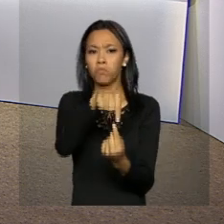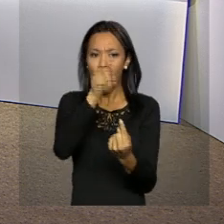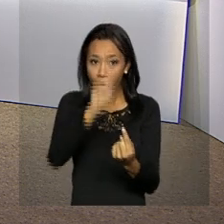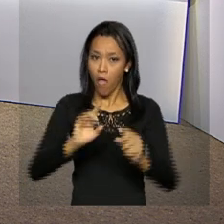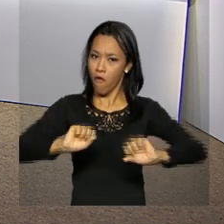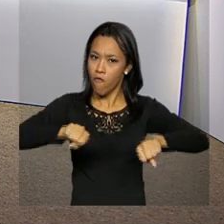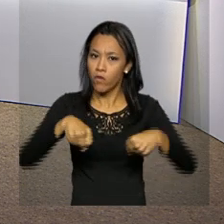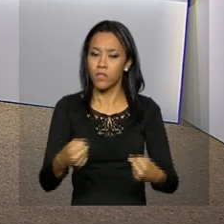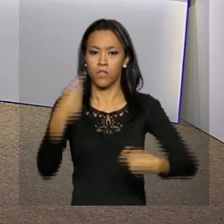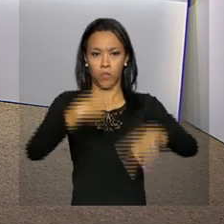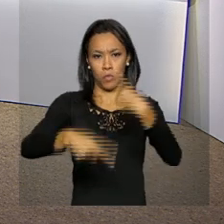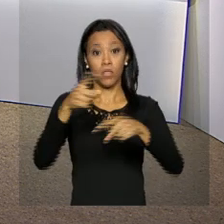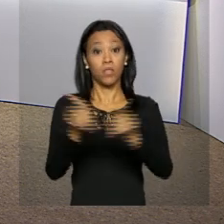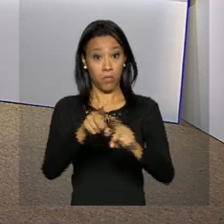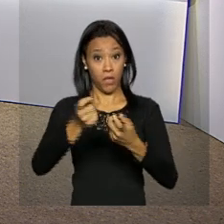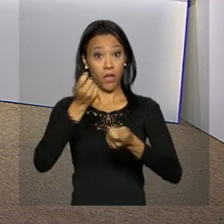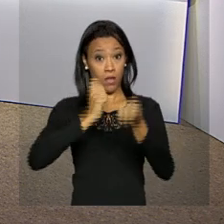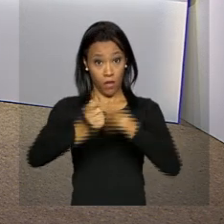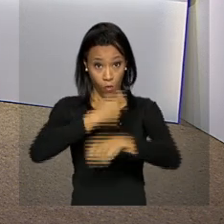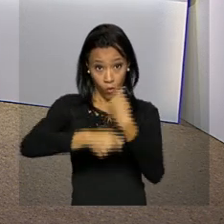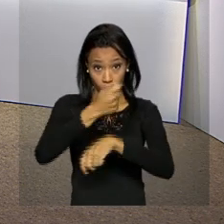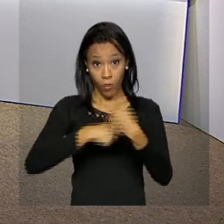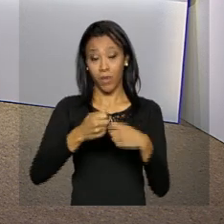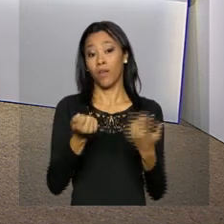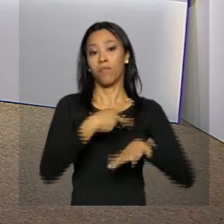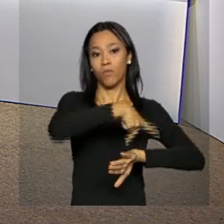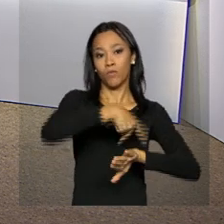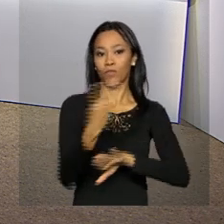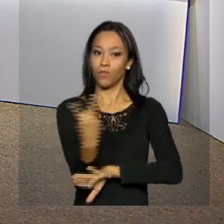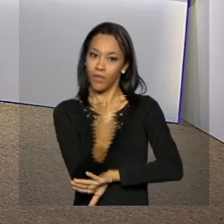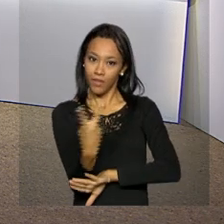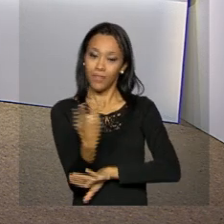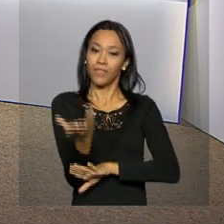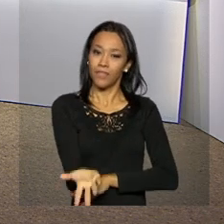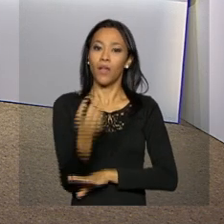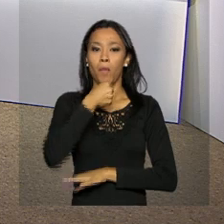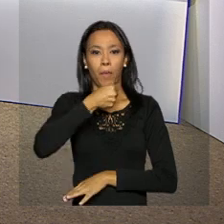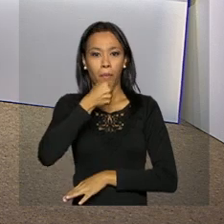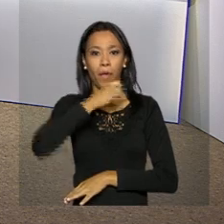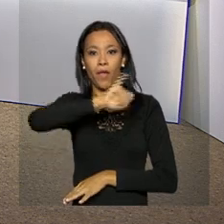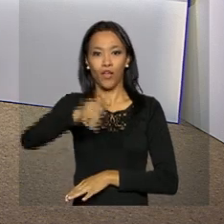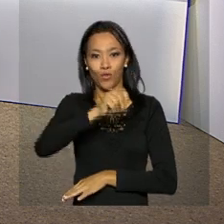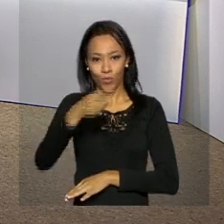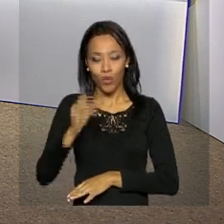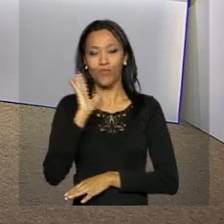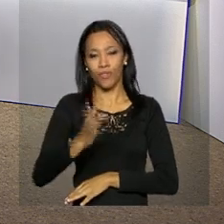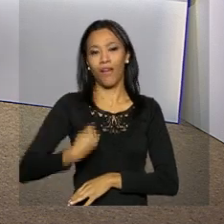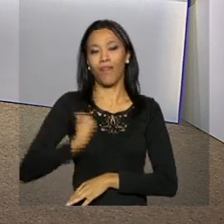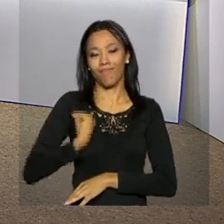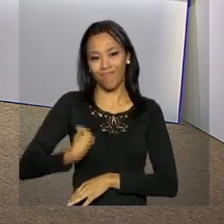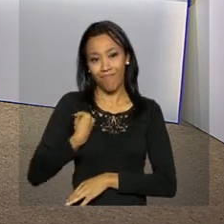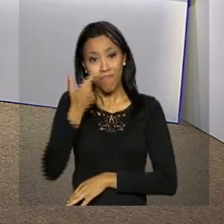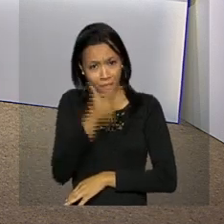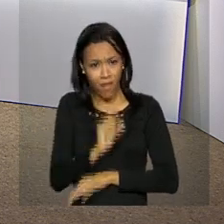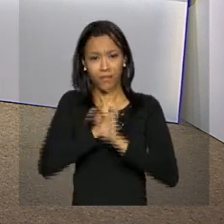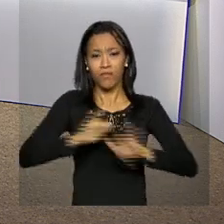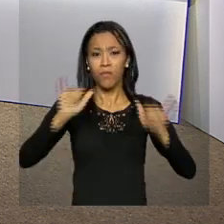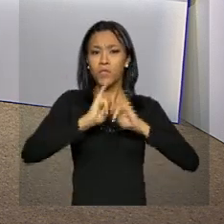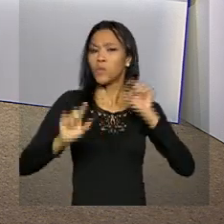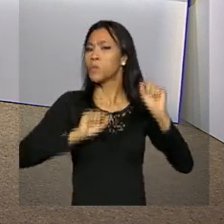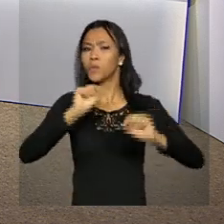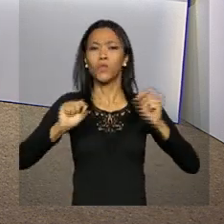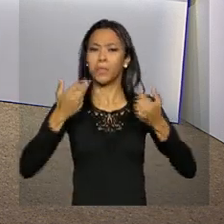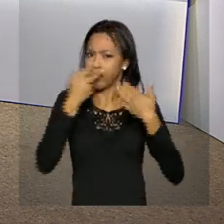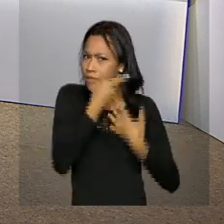relações políticas e econômicas entre Brasil e Bolívia. O repórter João Pedro Neto já está no Palácio do Planalto e tem outras informações